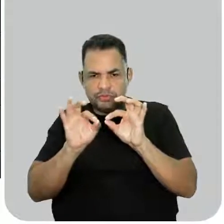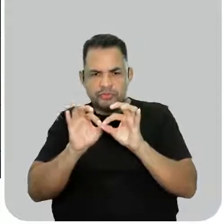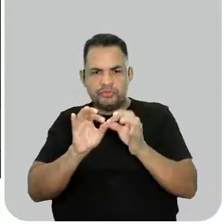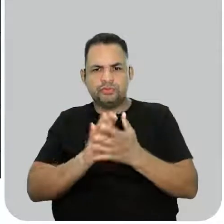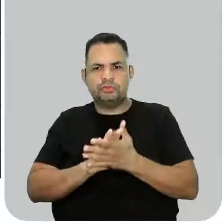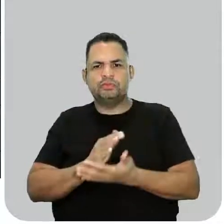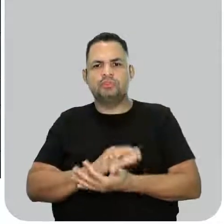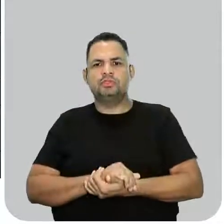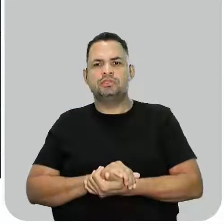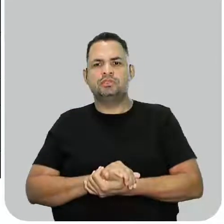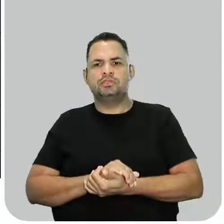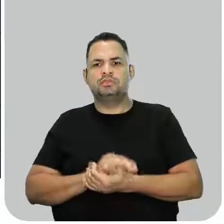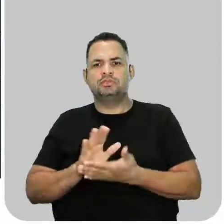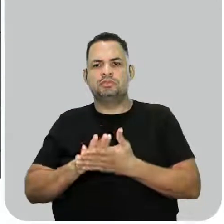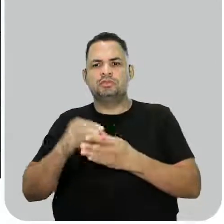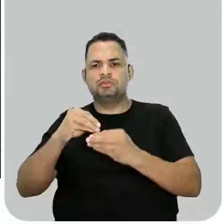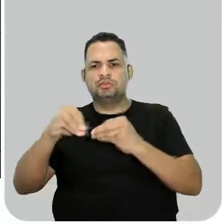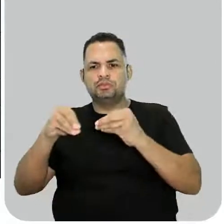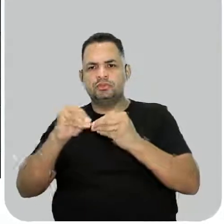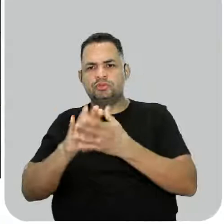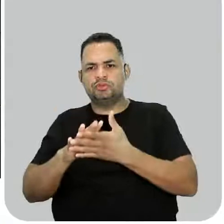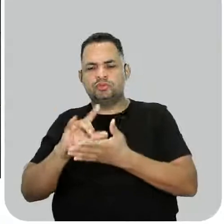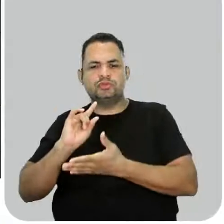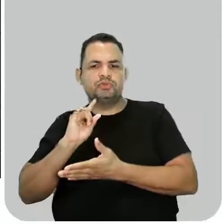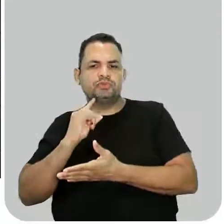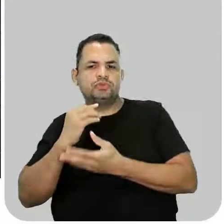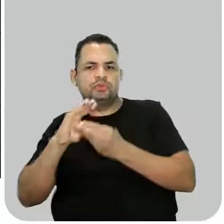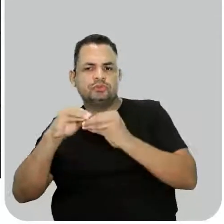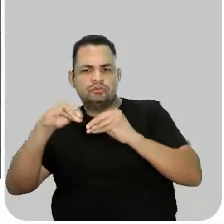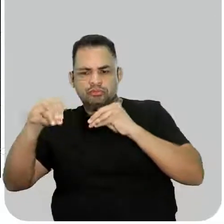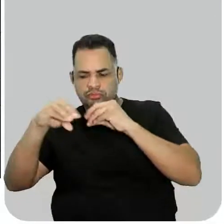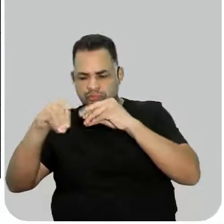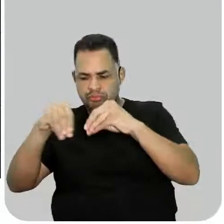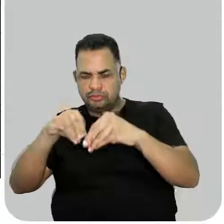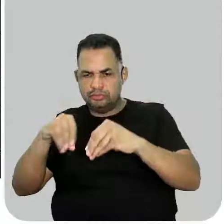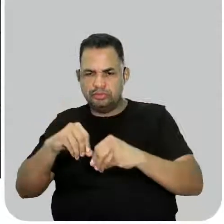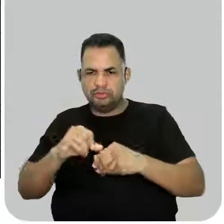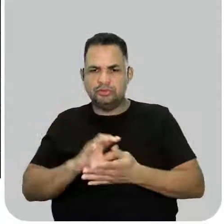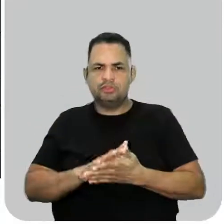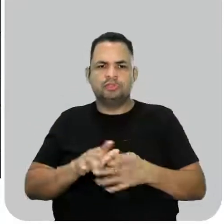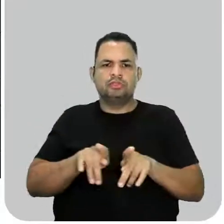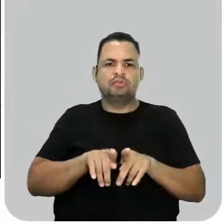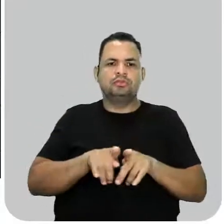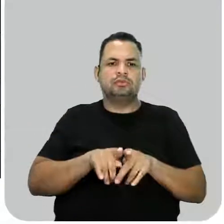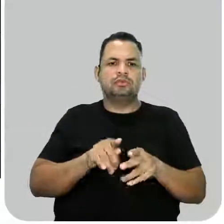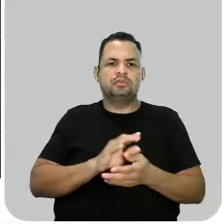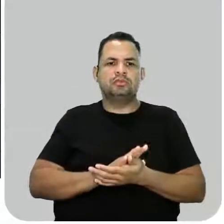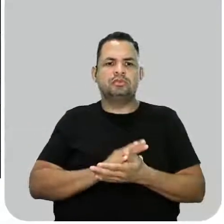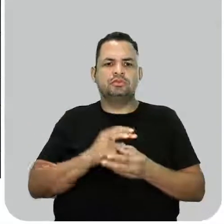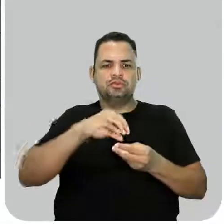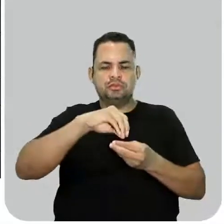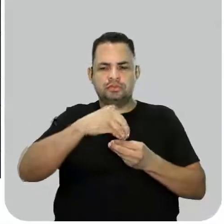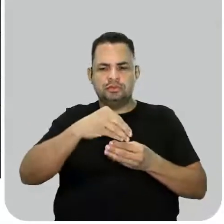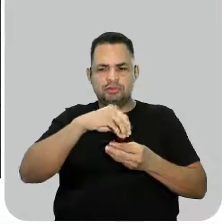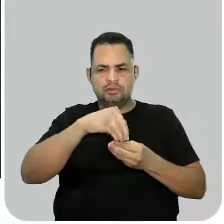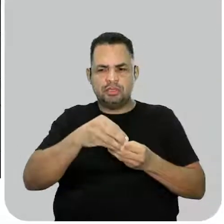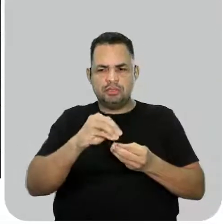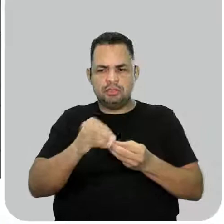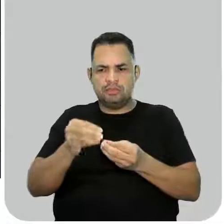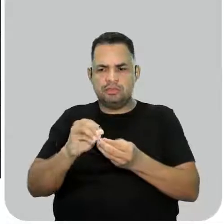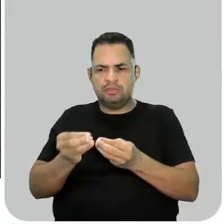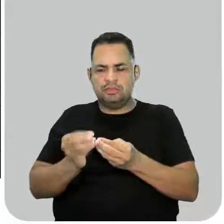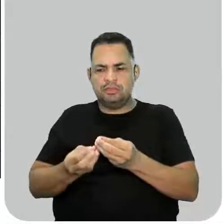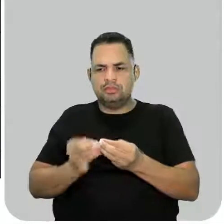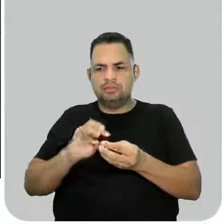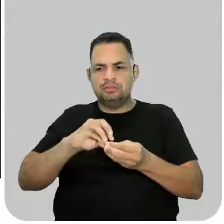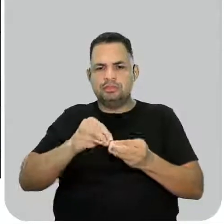a separação das sujidades mais grossas. Depois a gente vem fazer o quê? Descascamento. É